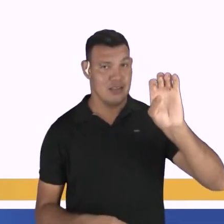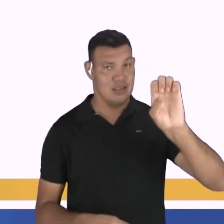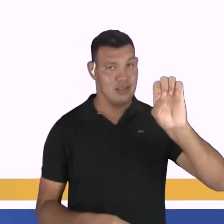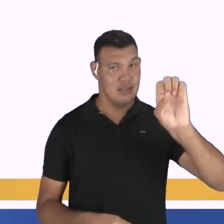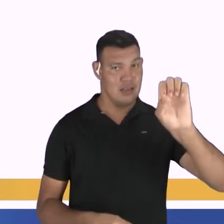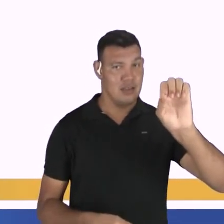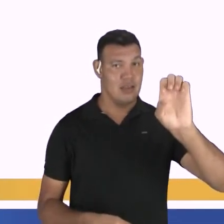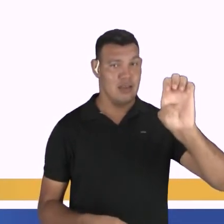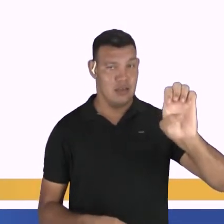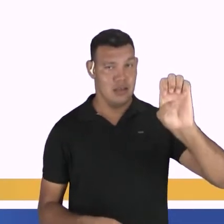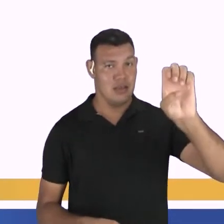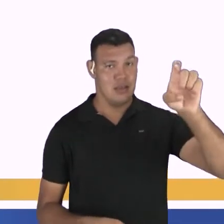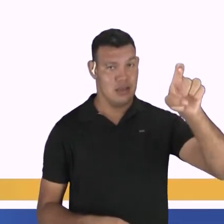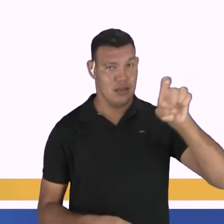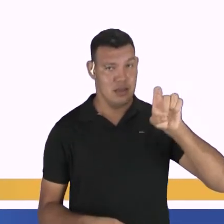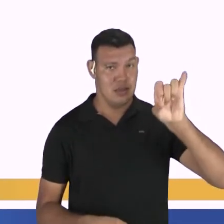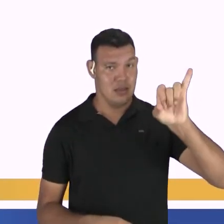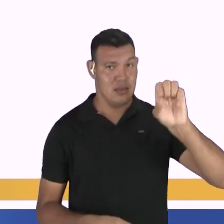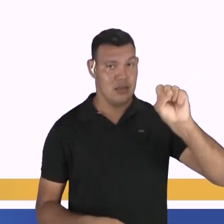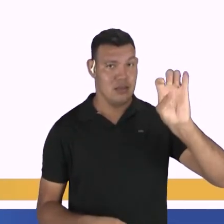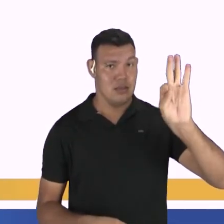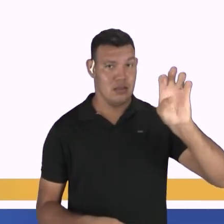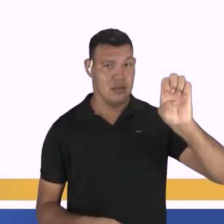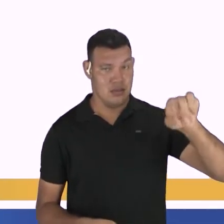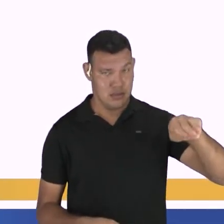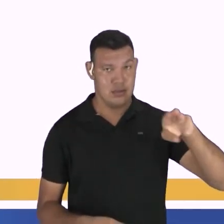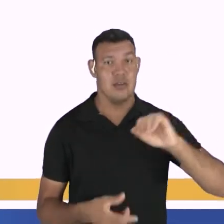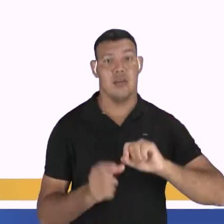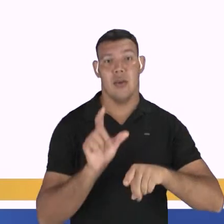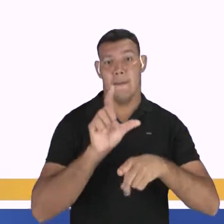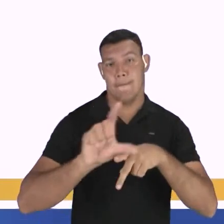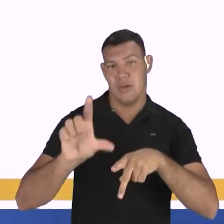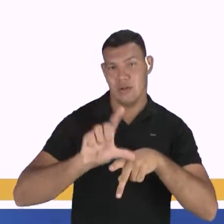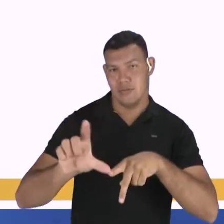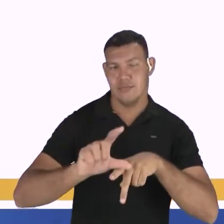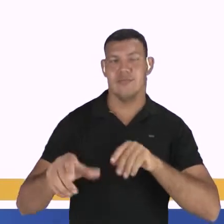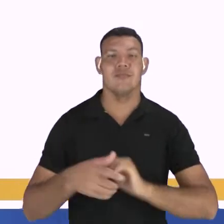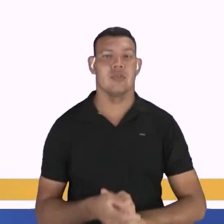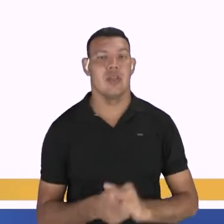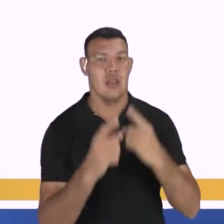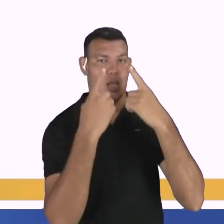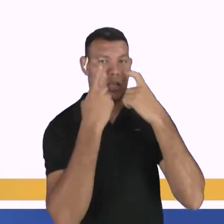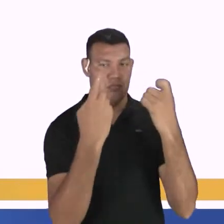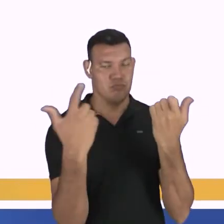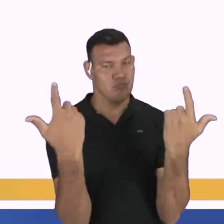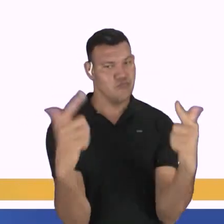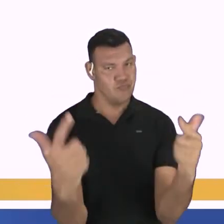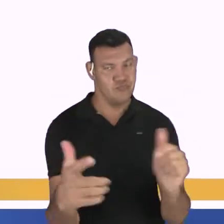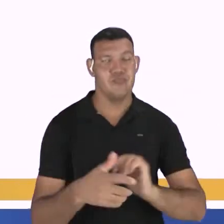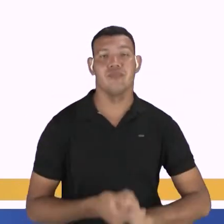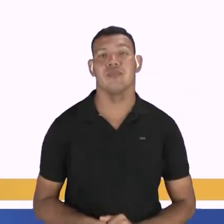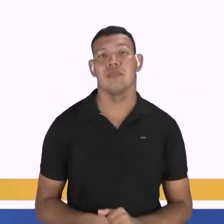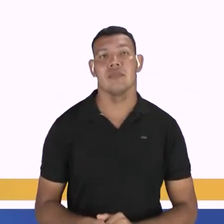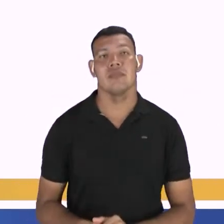está concordando com seu sujeito. Mais pessoas interessadas. Vamos às alternativas.